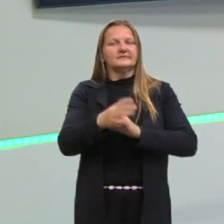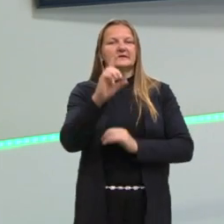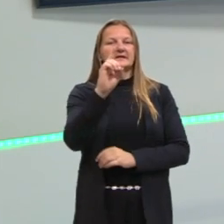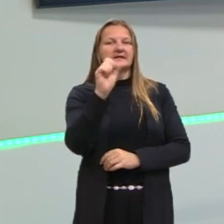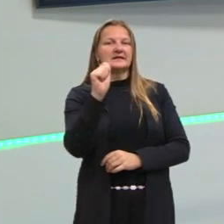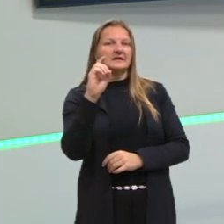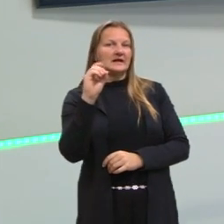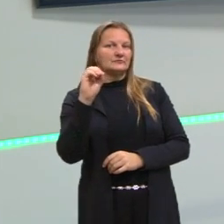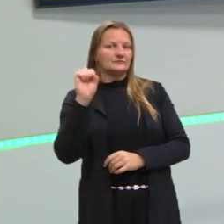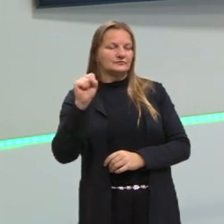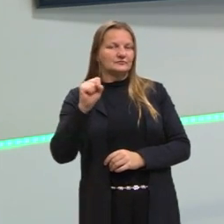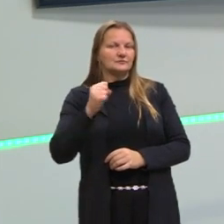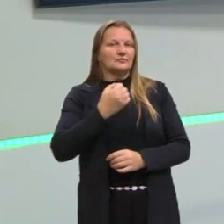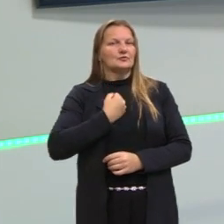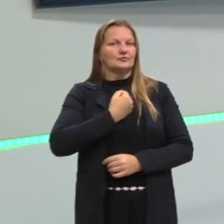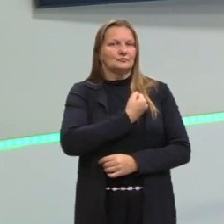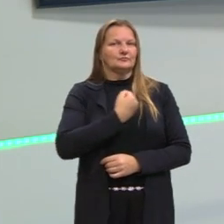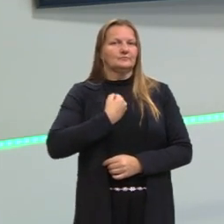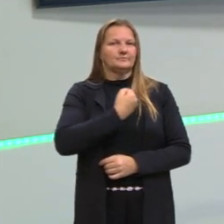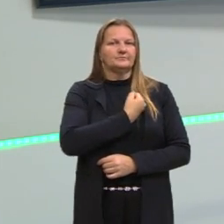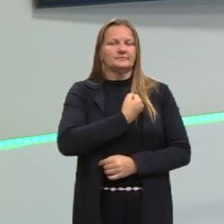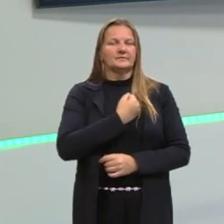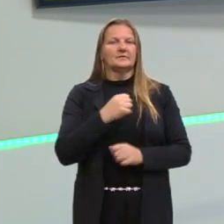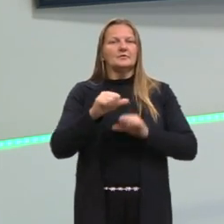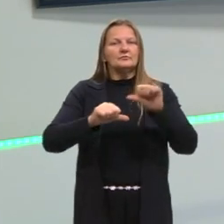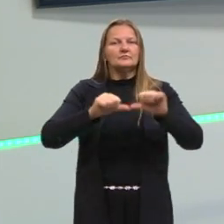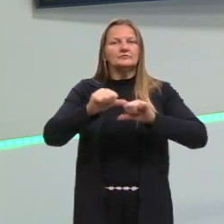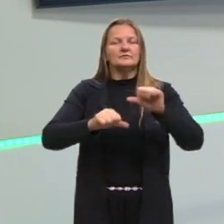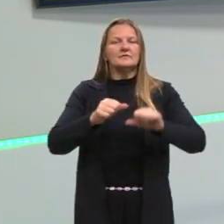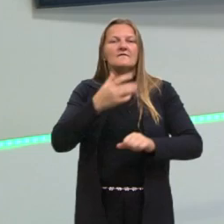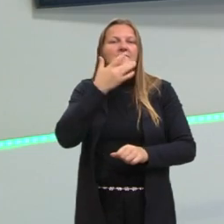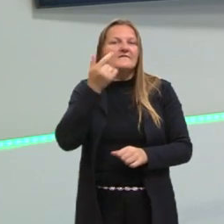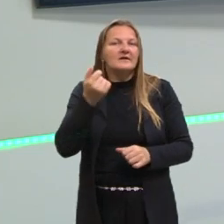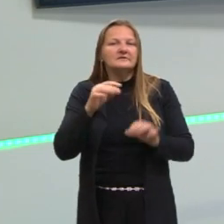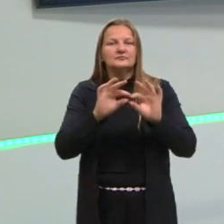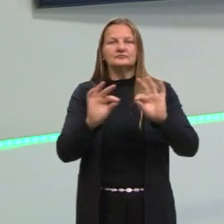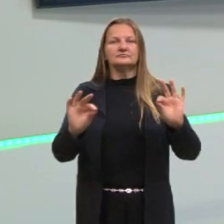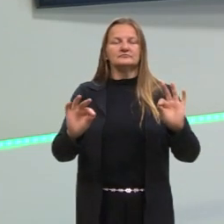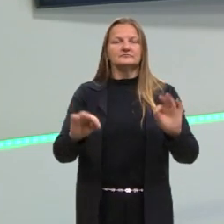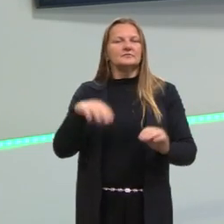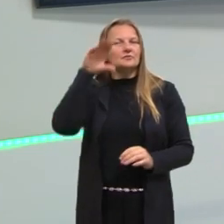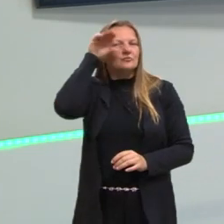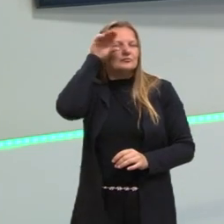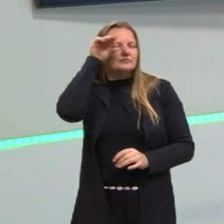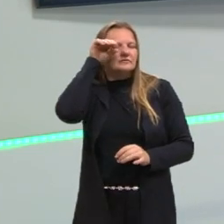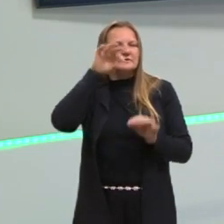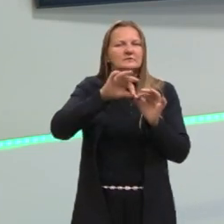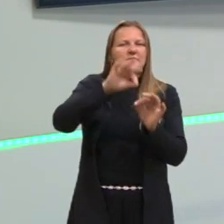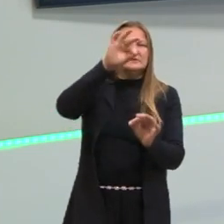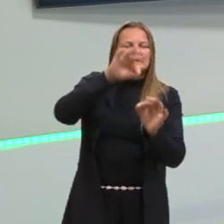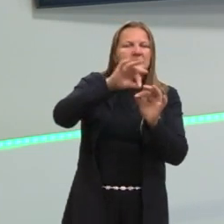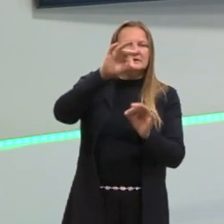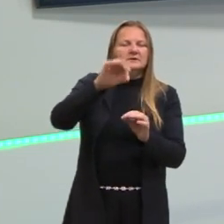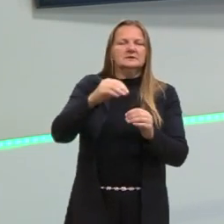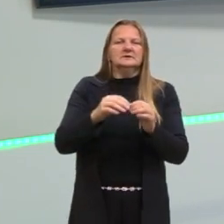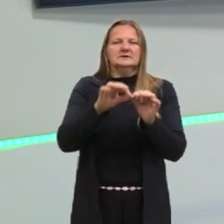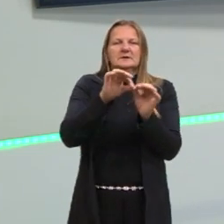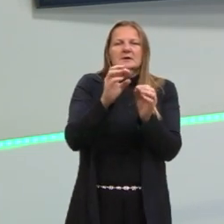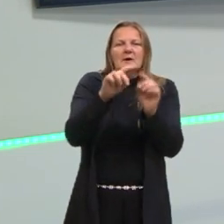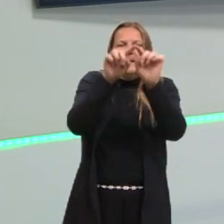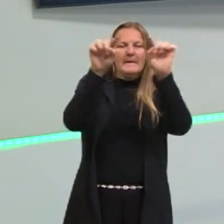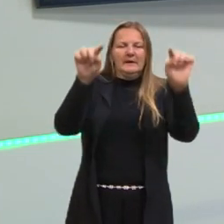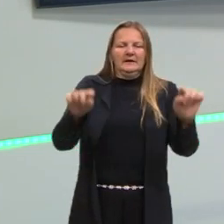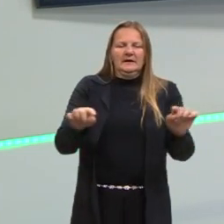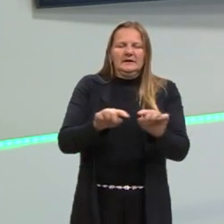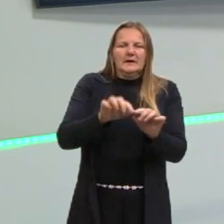numéricos, né? E nós transformamos de uma forma simples, observando ali as medidas, o lado do quadrado. Mas